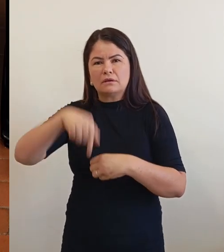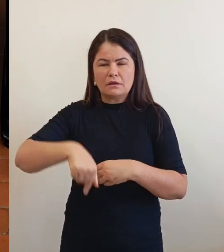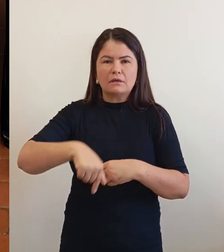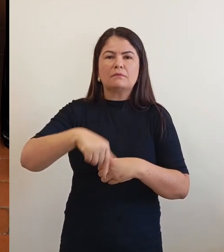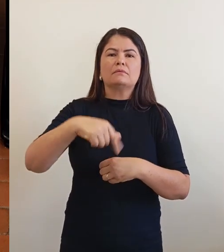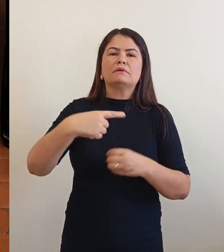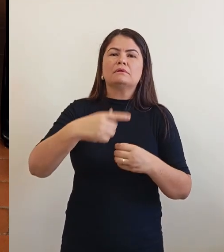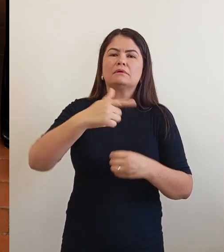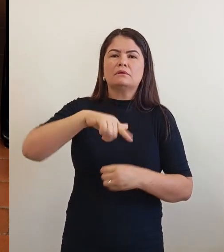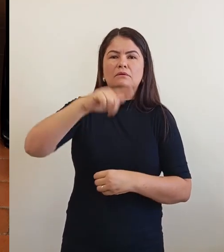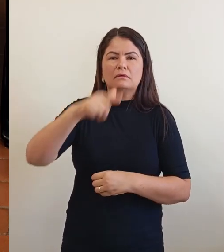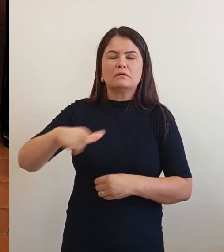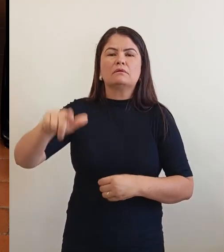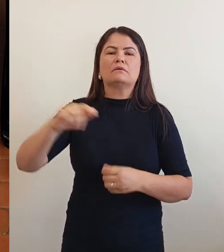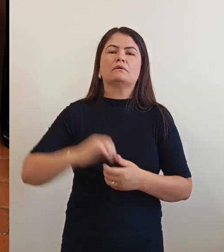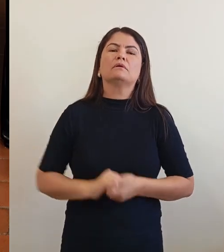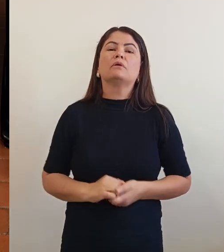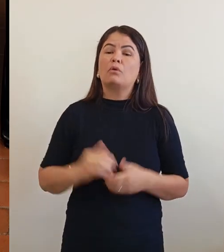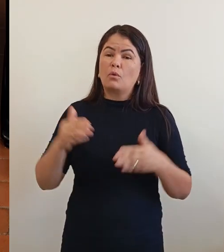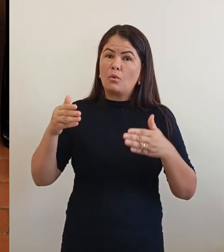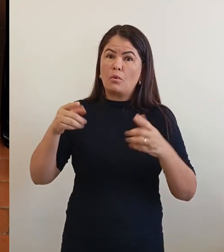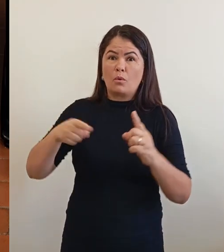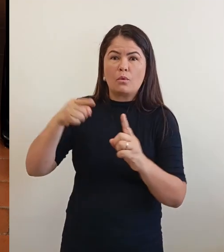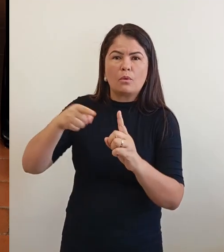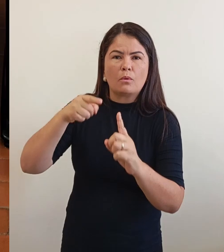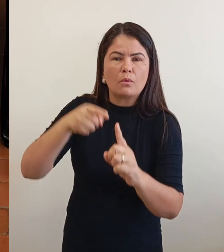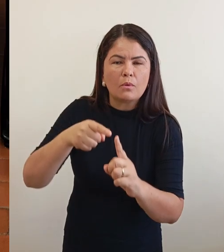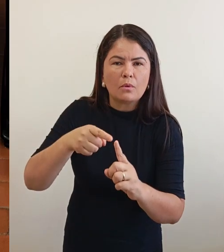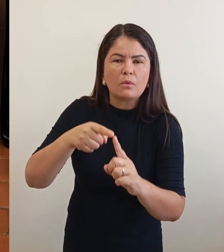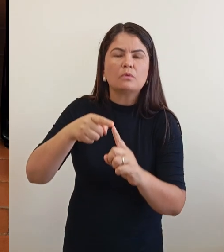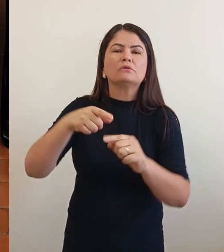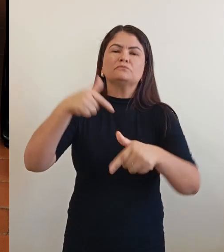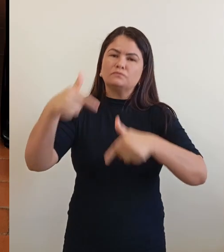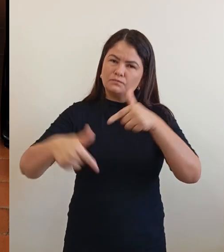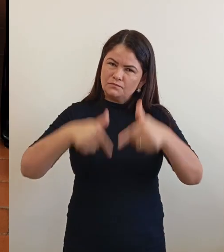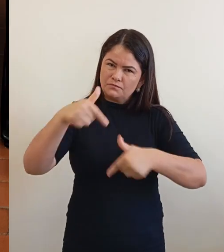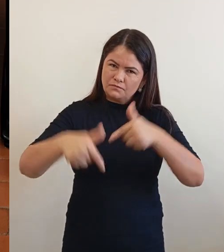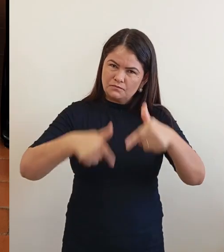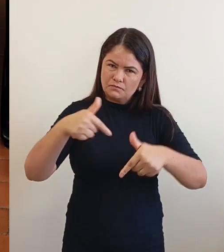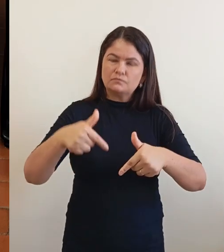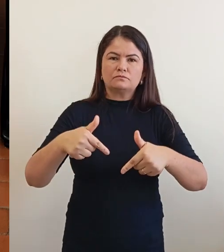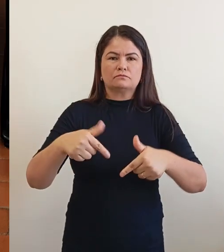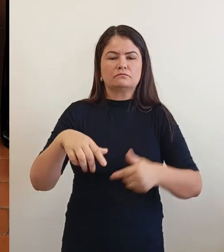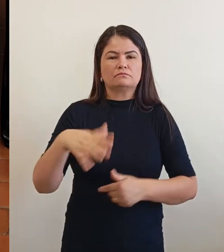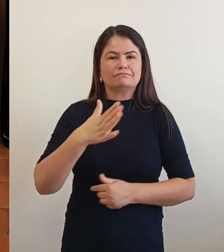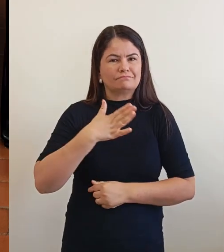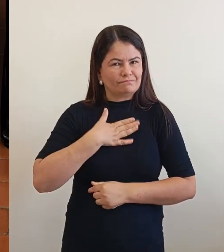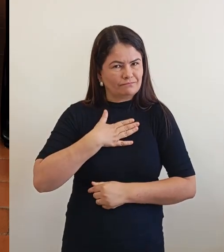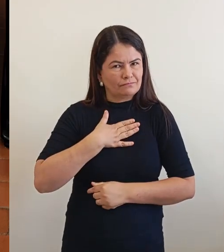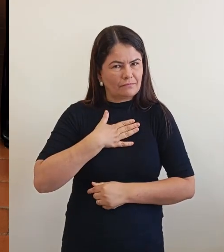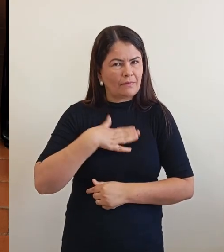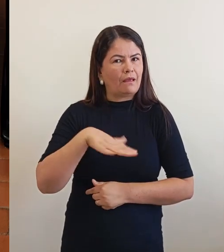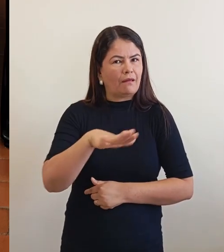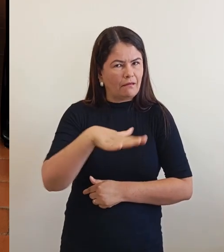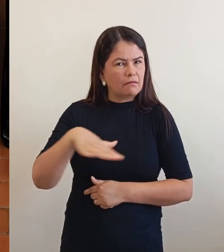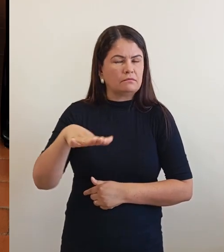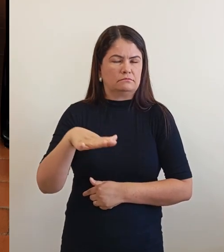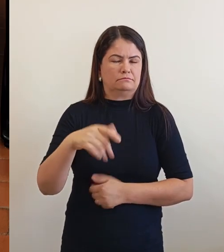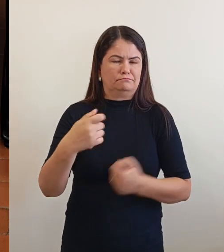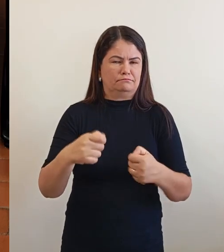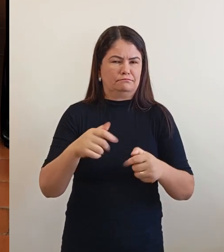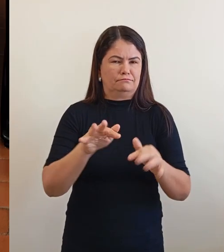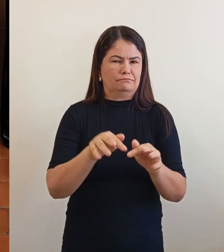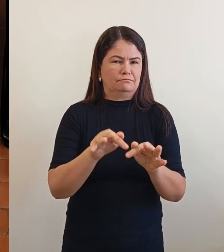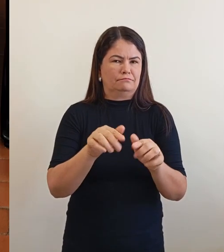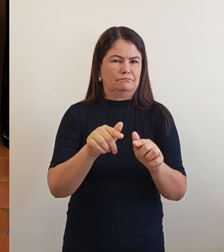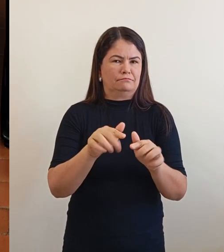E é com esse intuito que a gente vai estar trabalhando. em minha área, eu tenho que ter humildade de falar